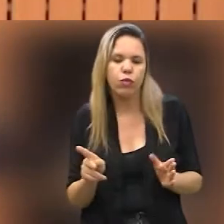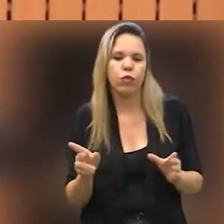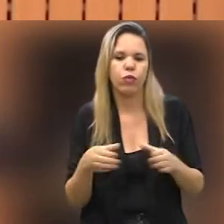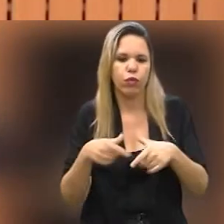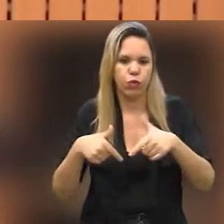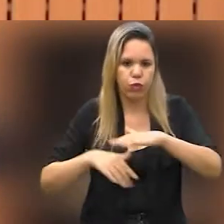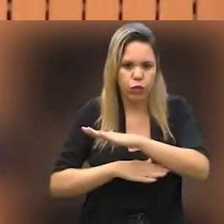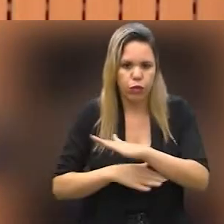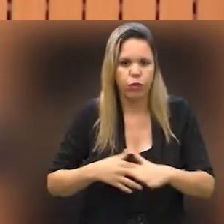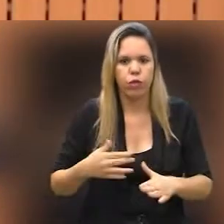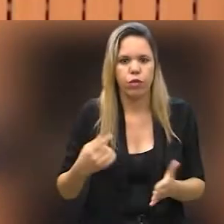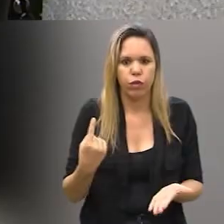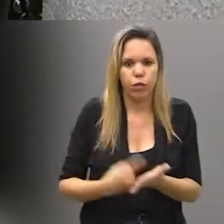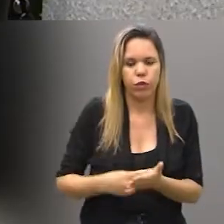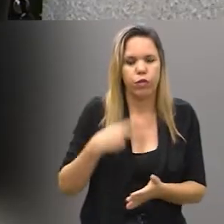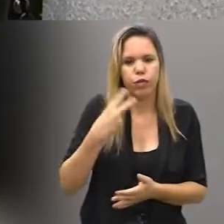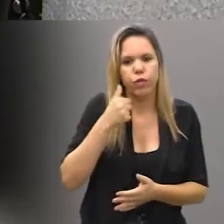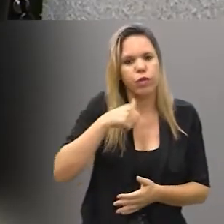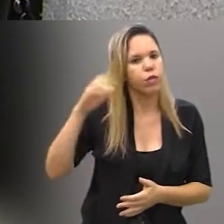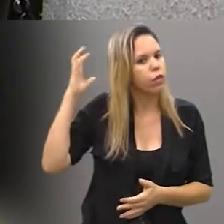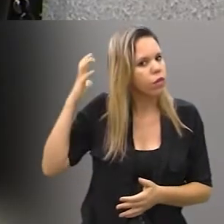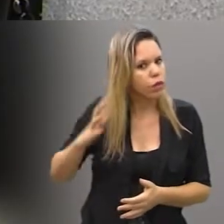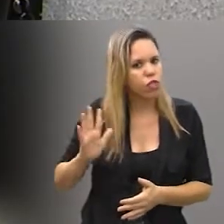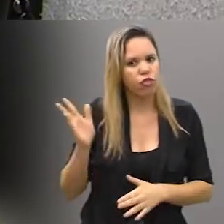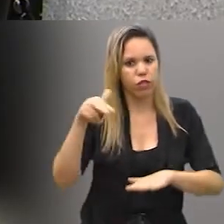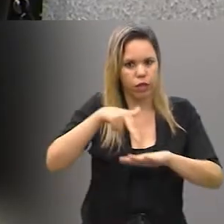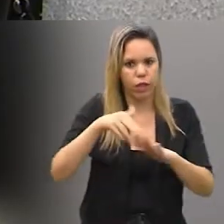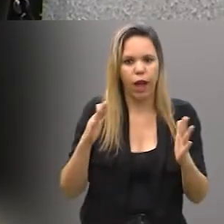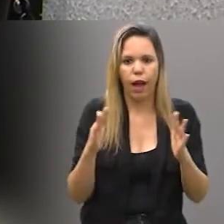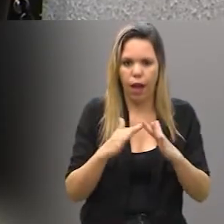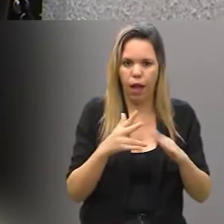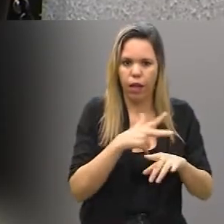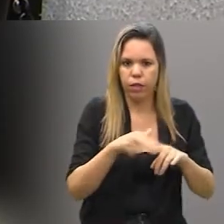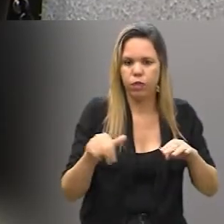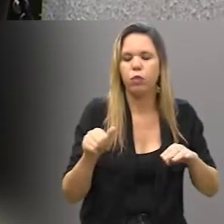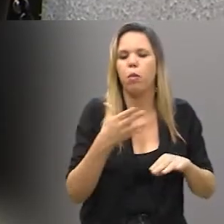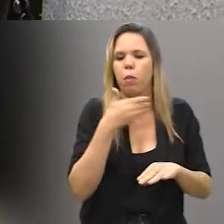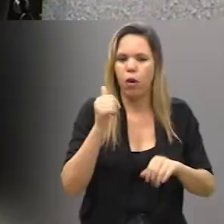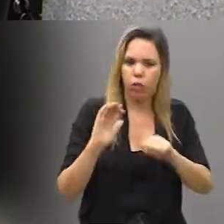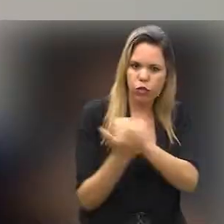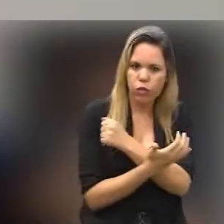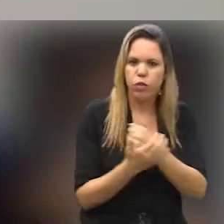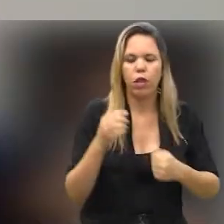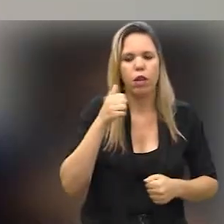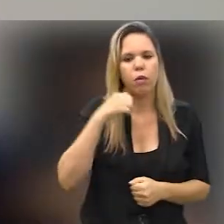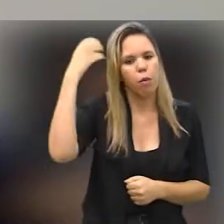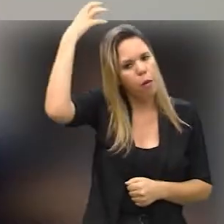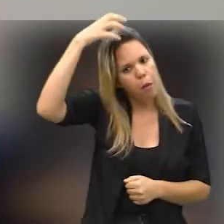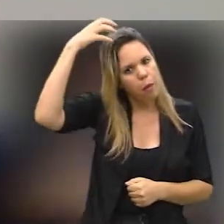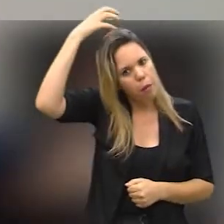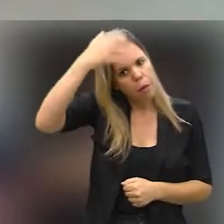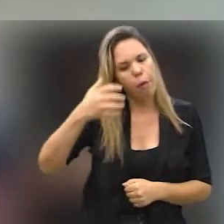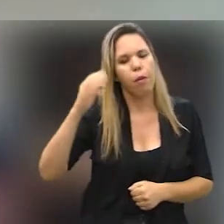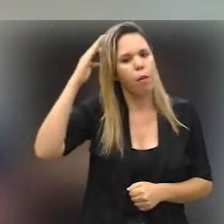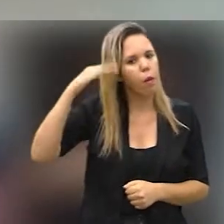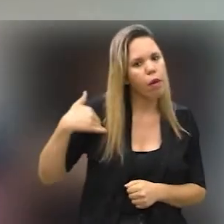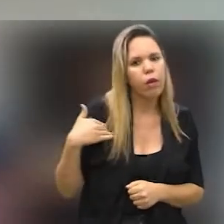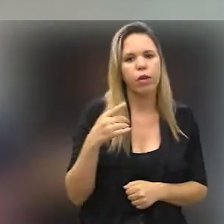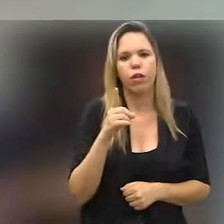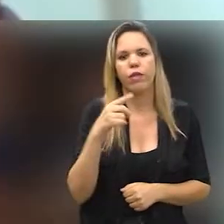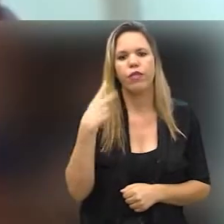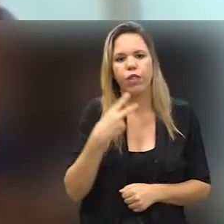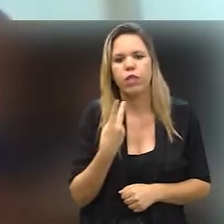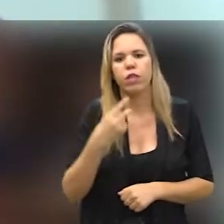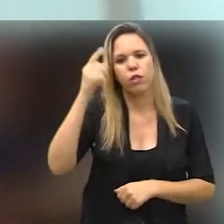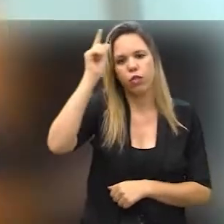comissão, que conta ainda com a vereadora Guida Calisto, que já está em casa se recuperando de Covid, Paola Miguel e Débora